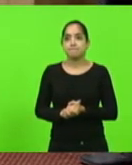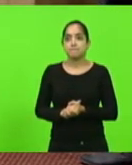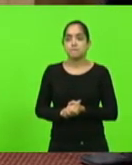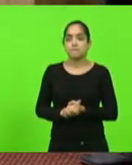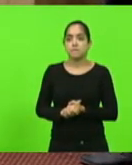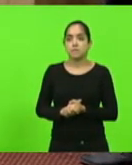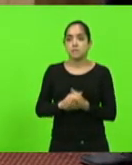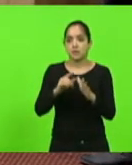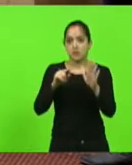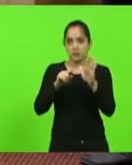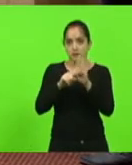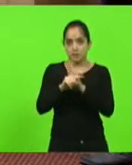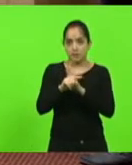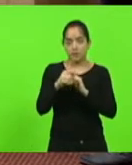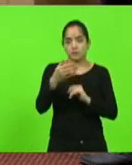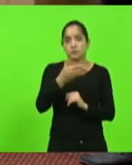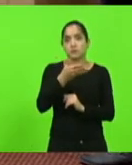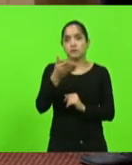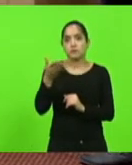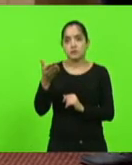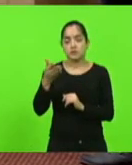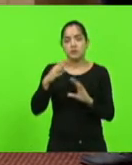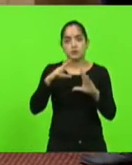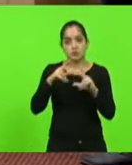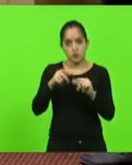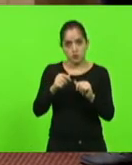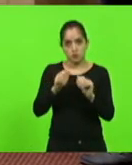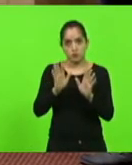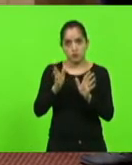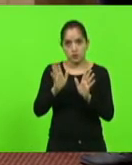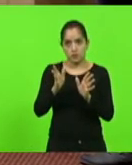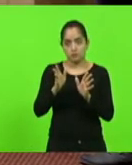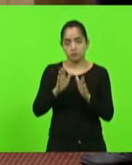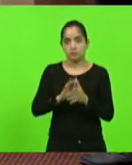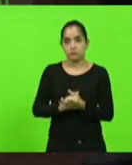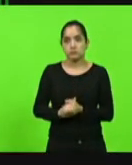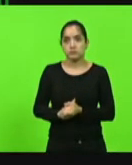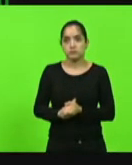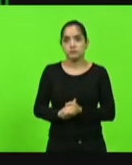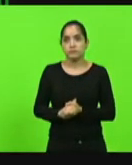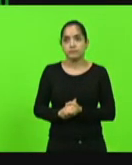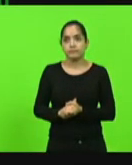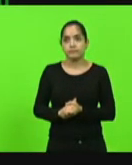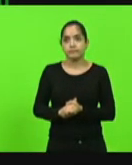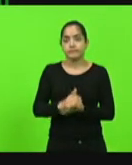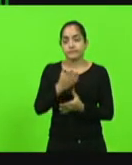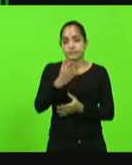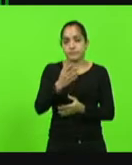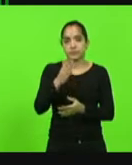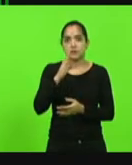consulto, senhoras e deputados, se todos exerceram o direito de voto. Deputado Bruno.